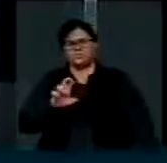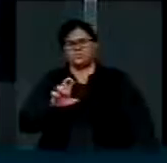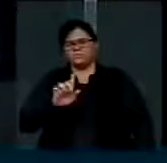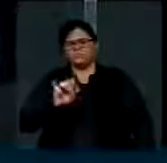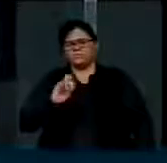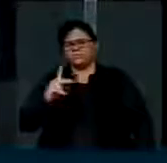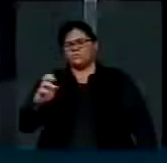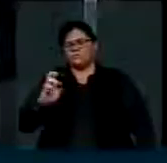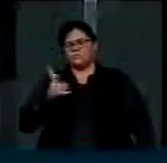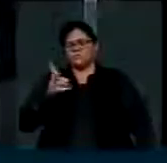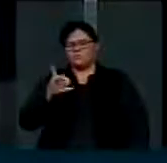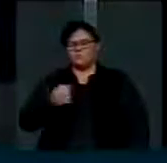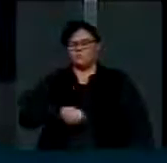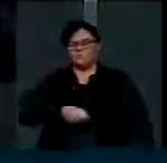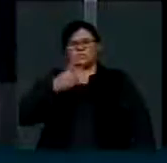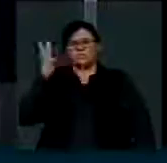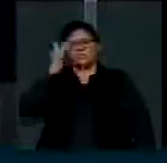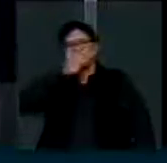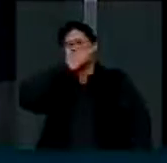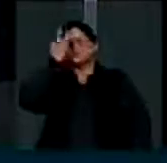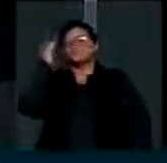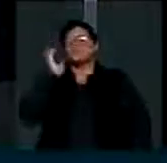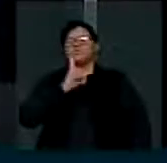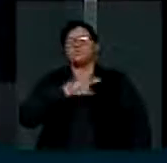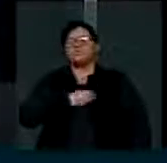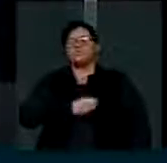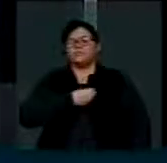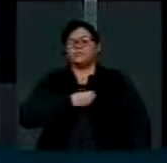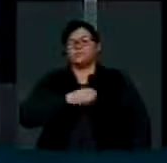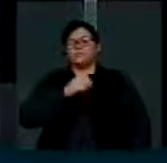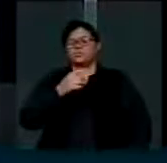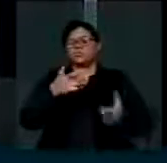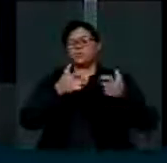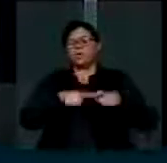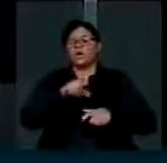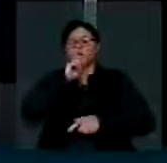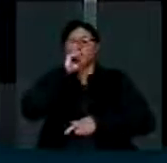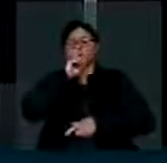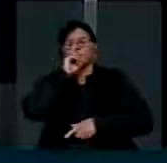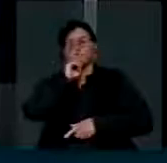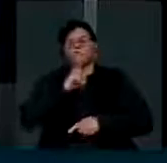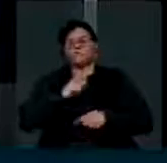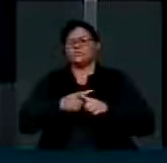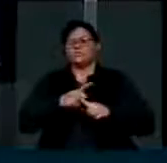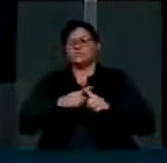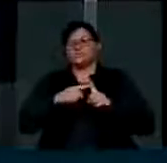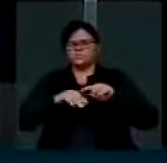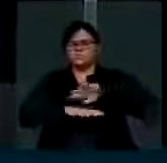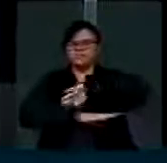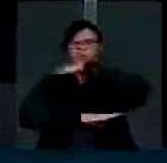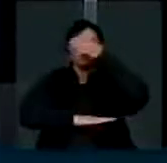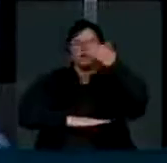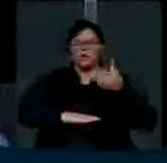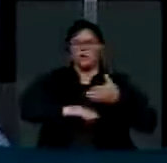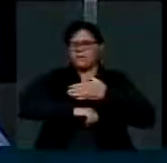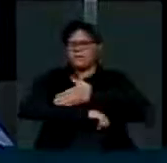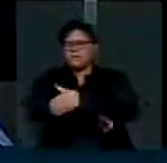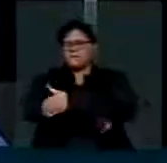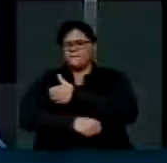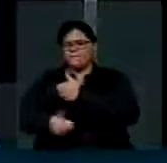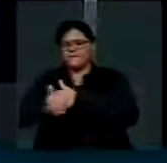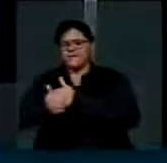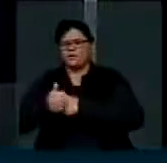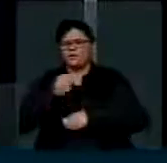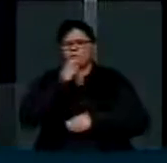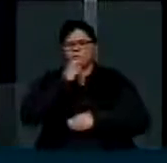zonas de risco sem nenhuma atenção por parte do governo do Estado, em encostas e próximas a rios e a córregos que anualmente